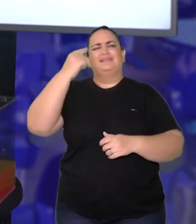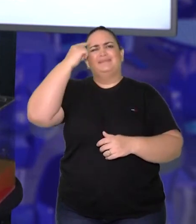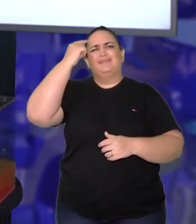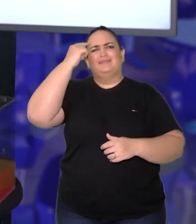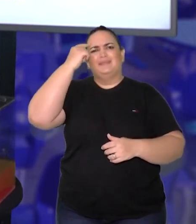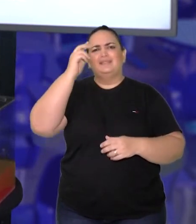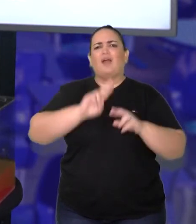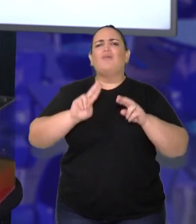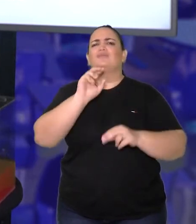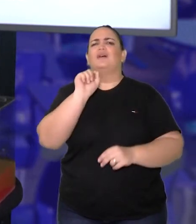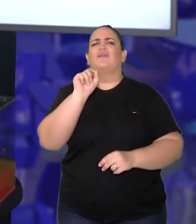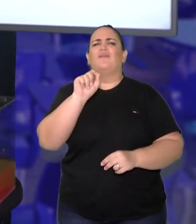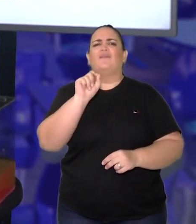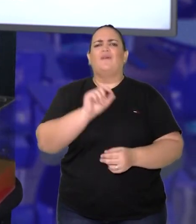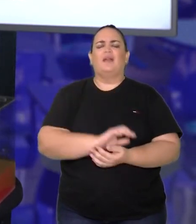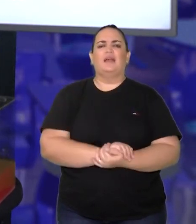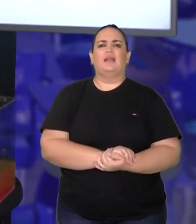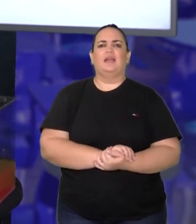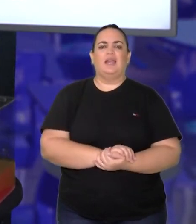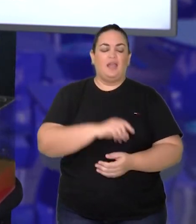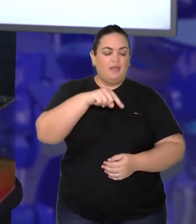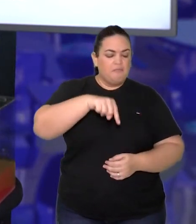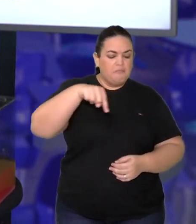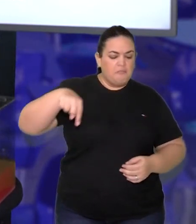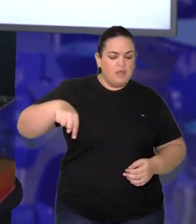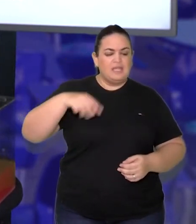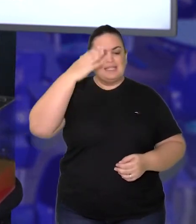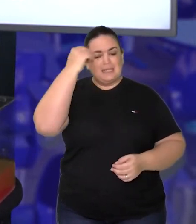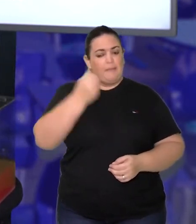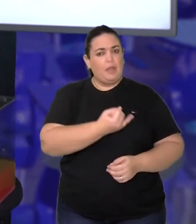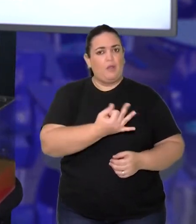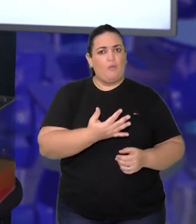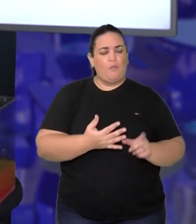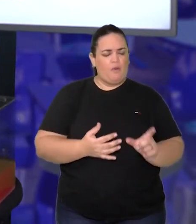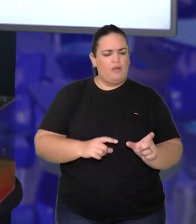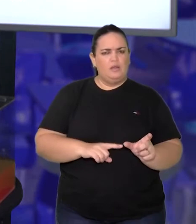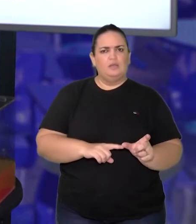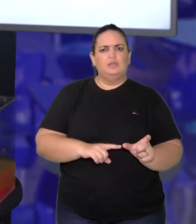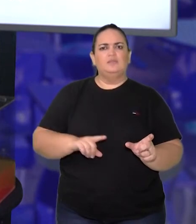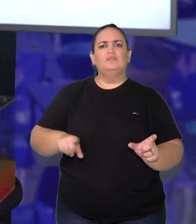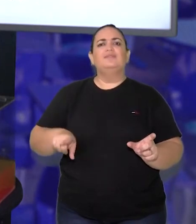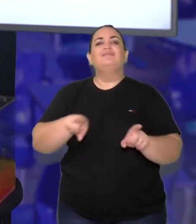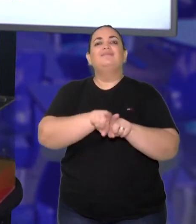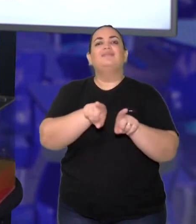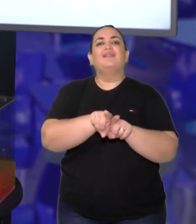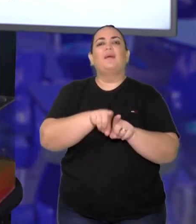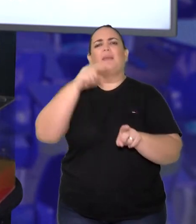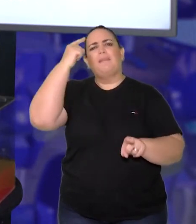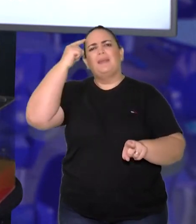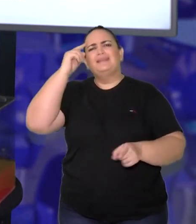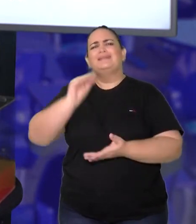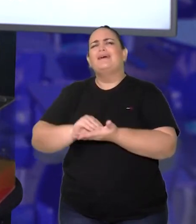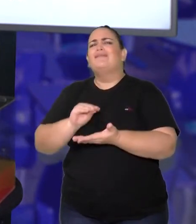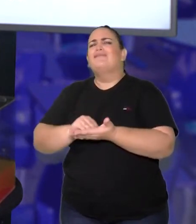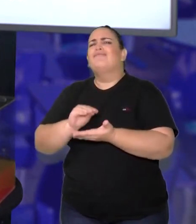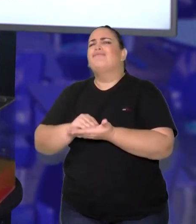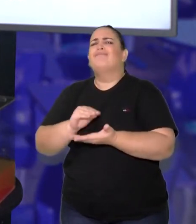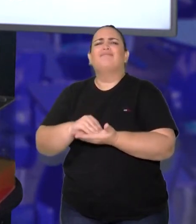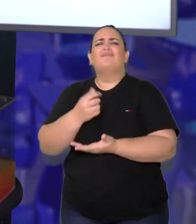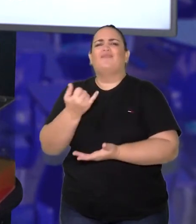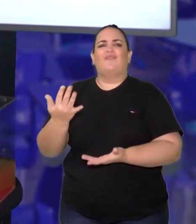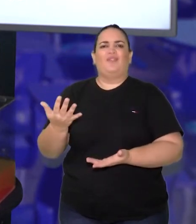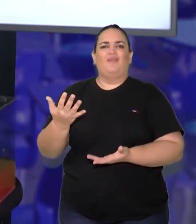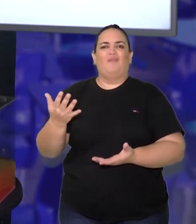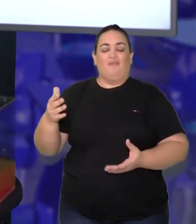utilizar como referência o que já tem na imagem e verificar a ideia do que falta para a gente fazer o preenchimento dessa